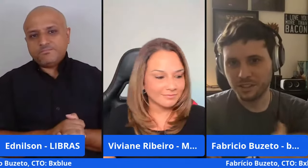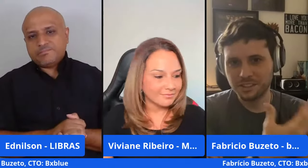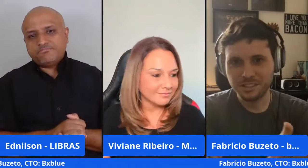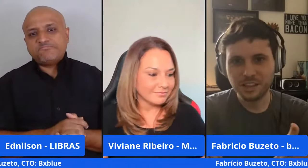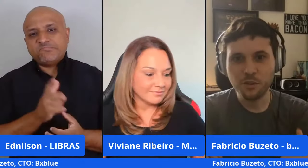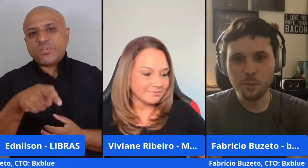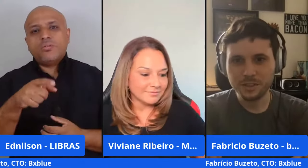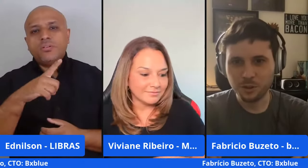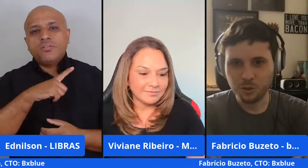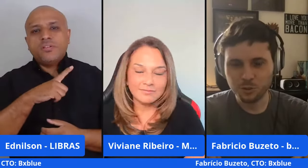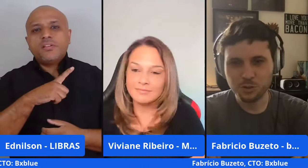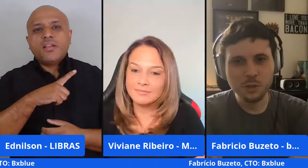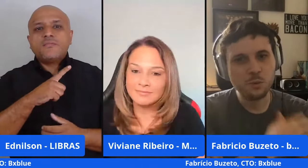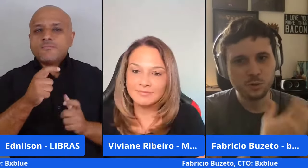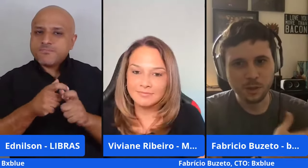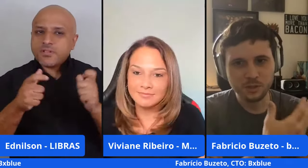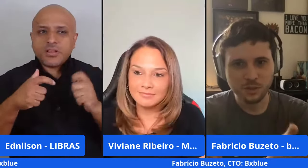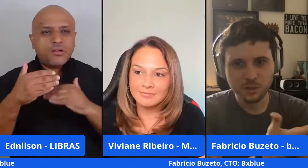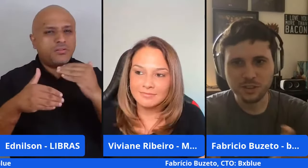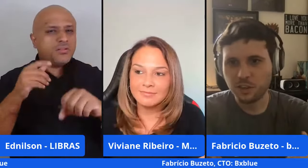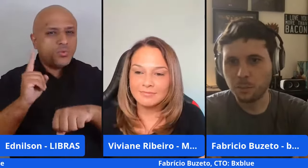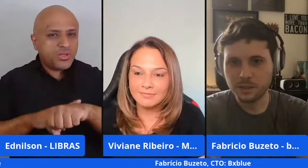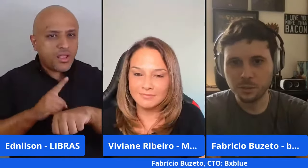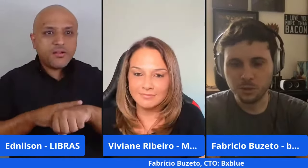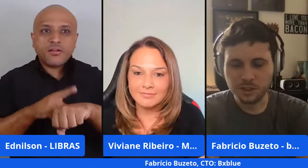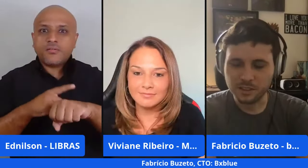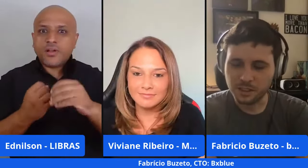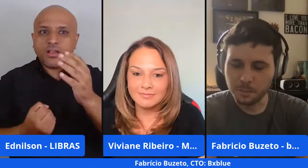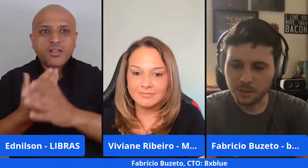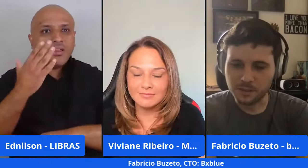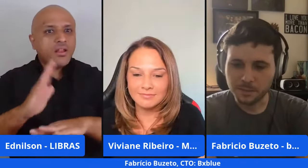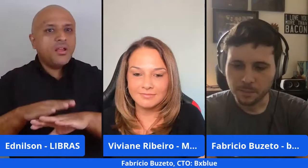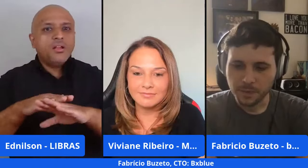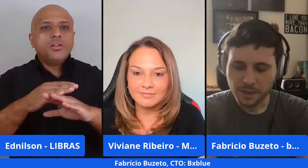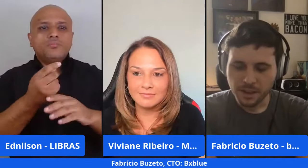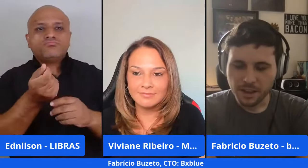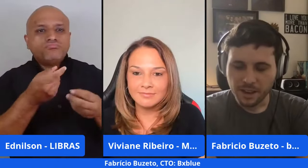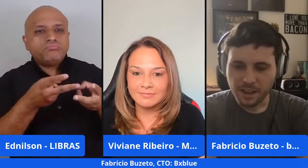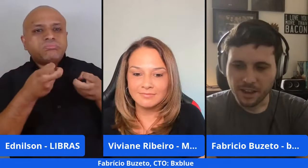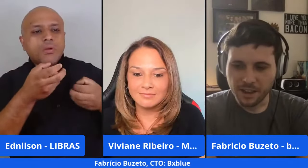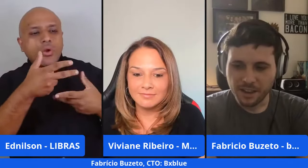o quanto você tem em stake vai aumentando ao longo do tempo quanto mais você vai criando patrimônio dentro da empresa